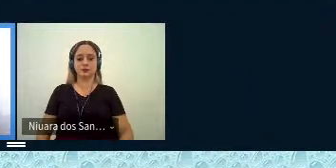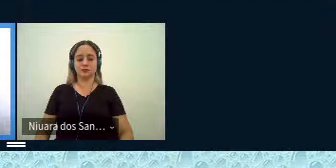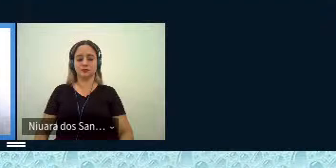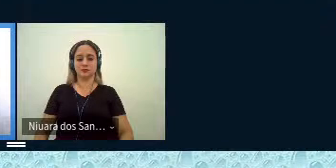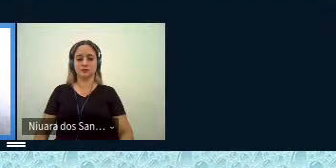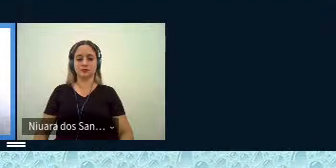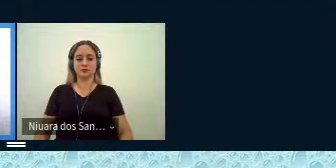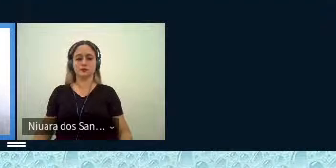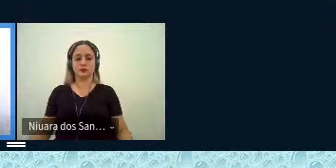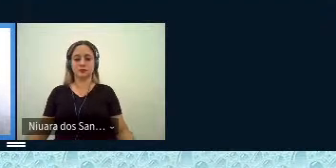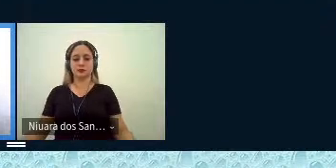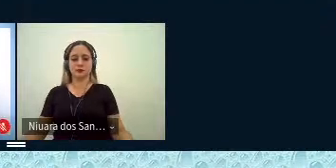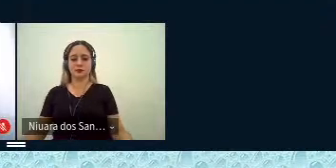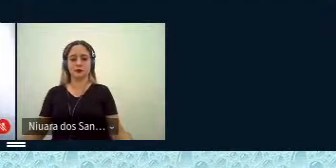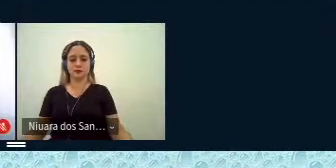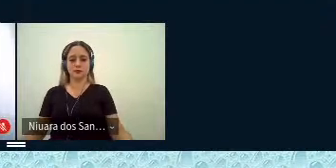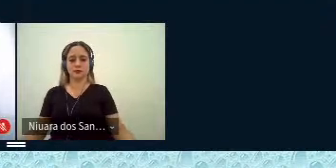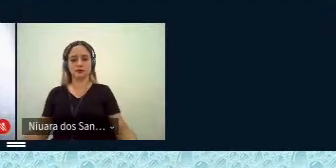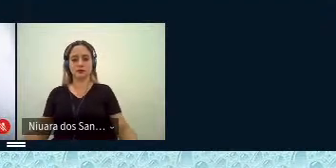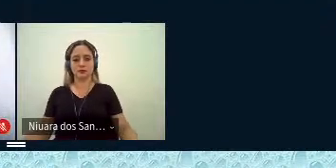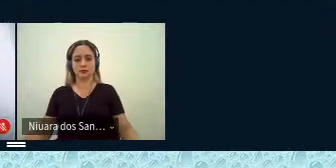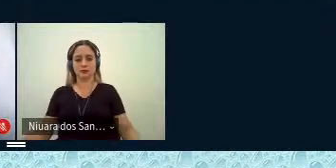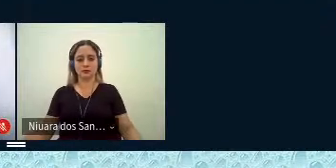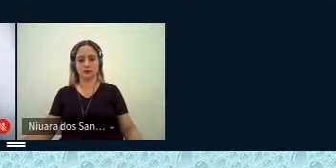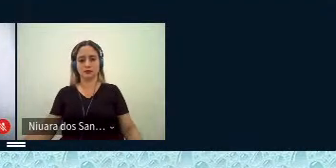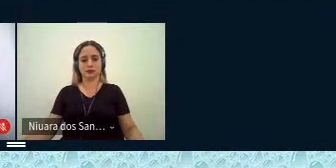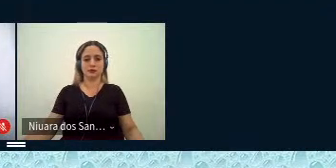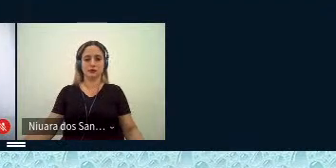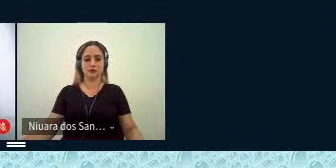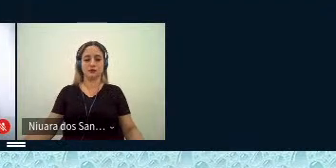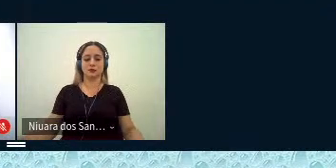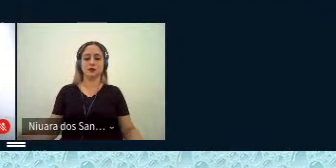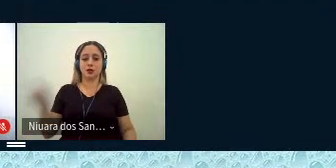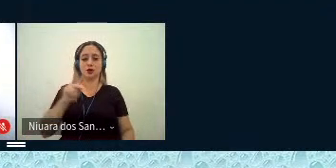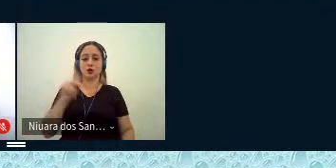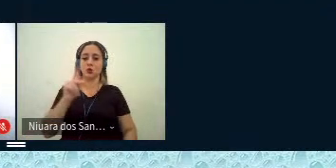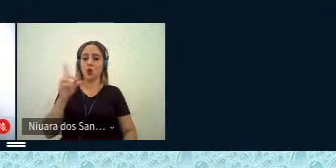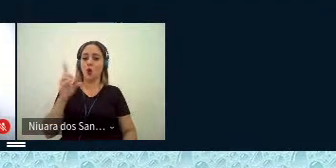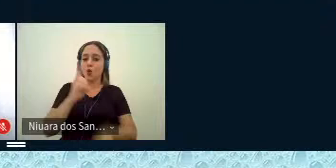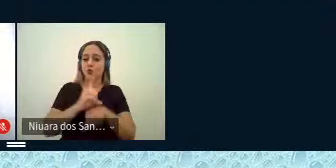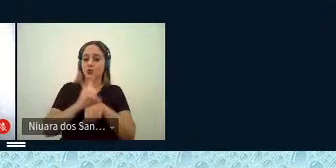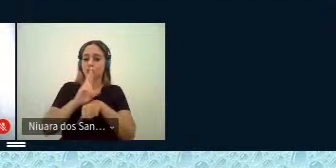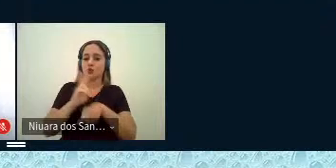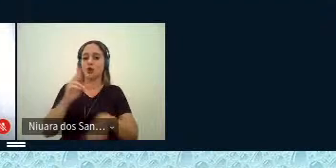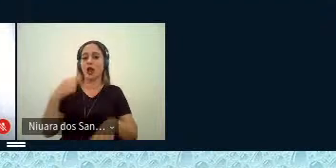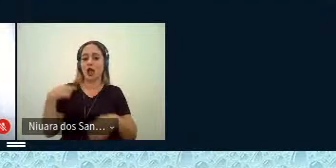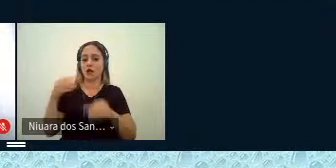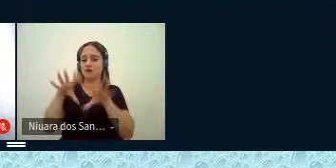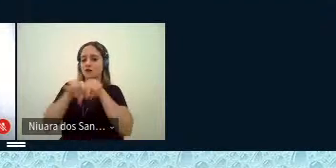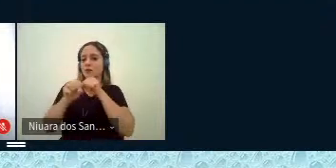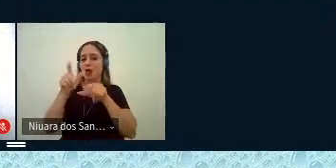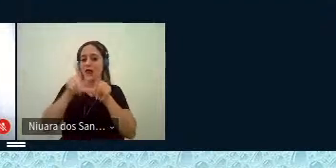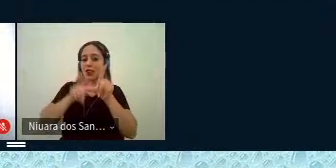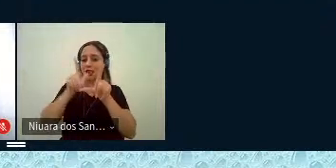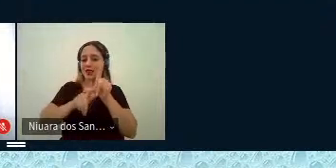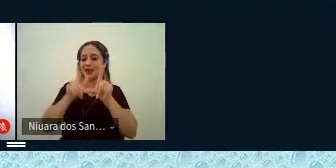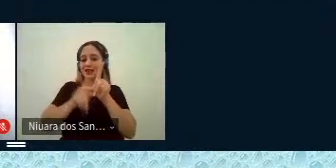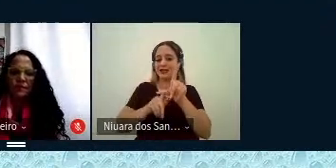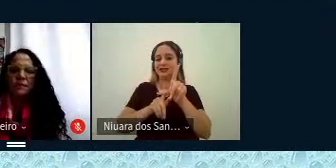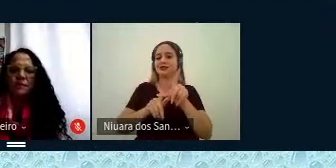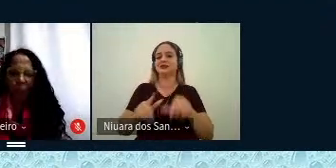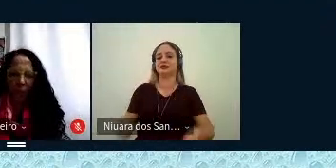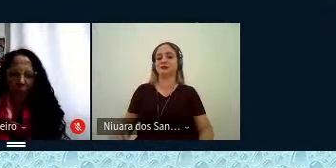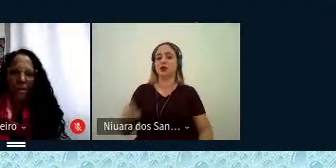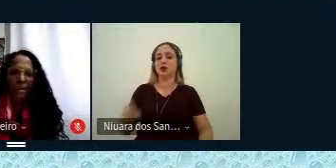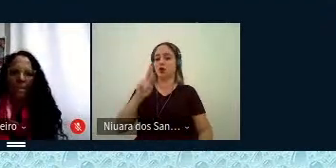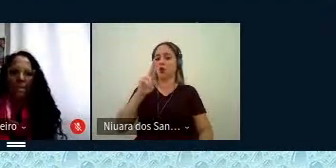Ok. Então, professora doutora Gisele Ribeiro é formada em letras, licenciatura, né, pela